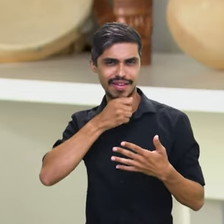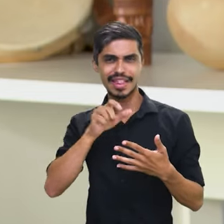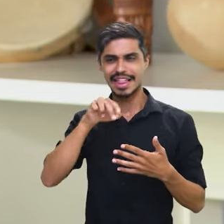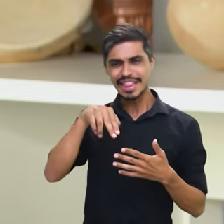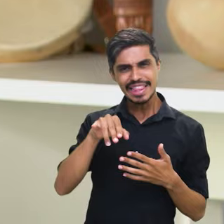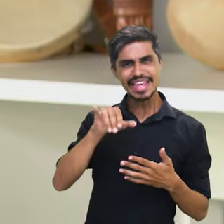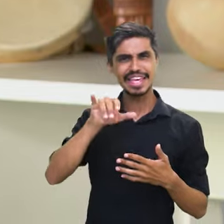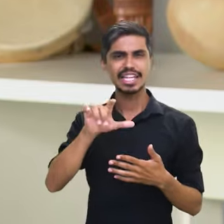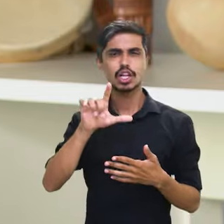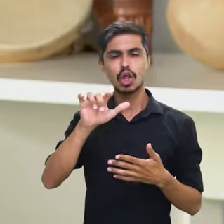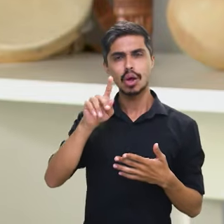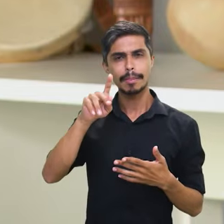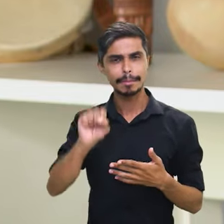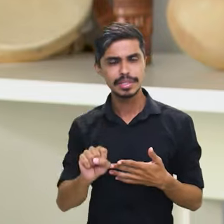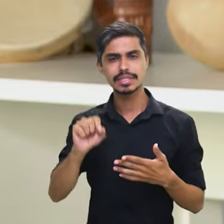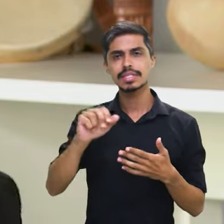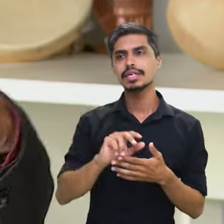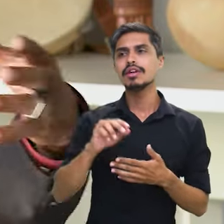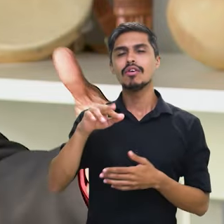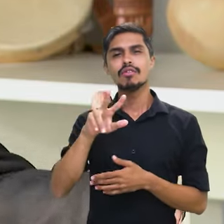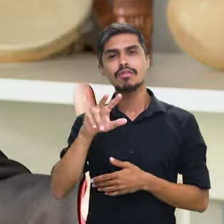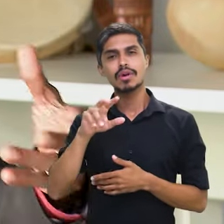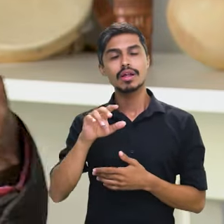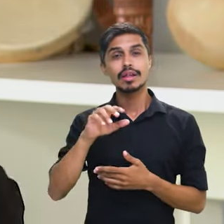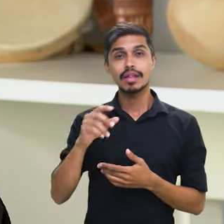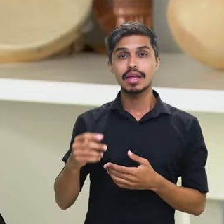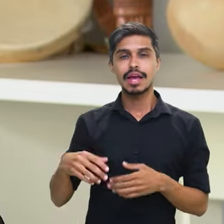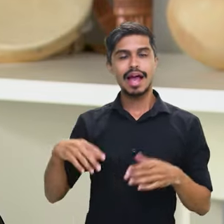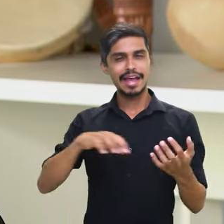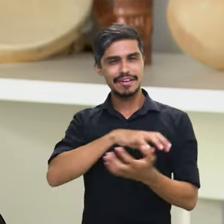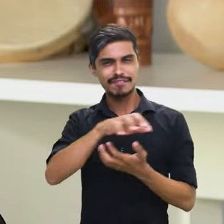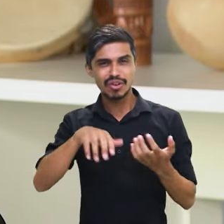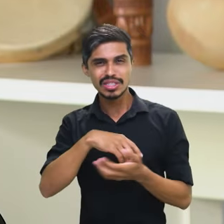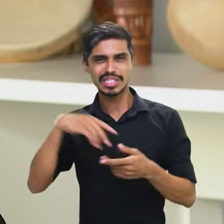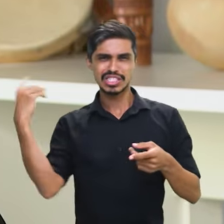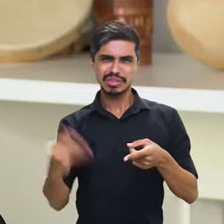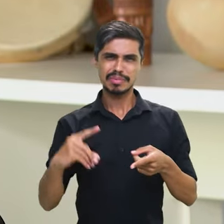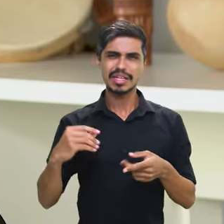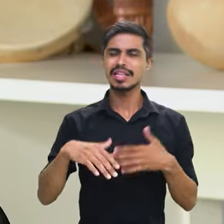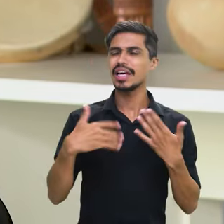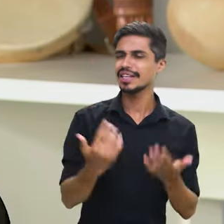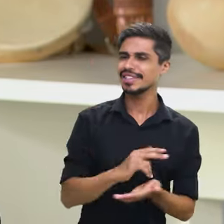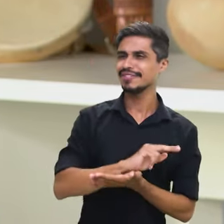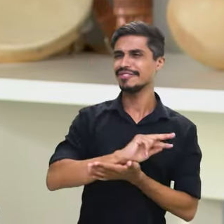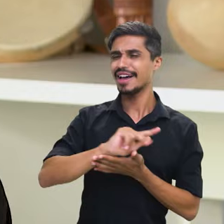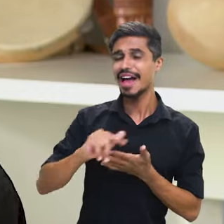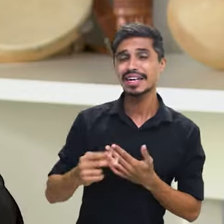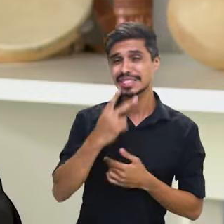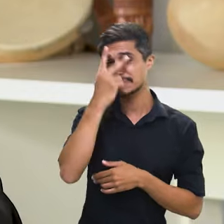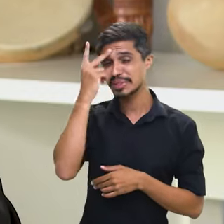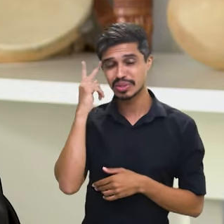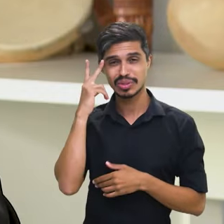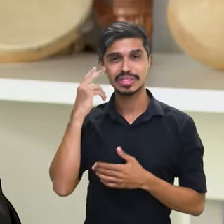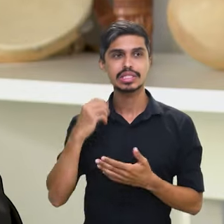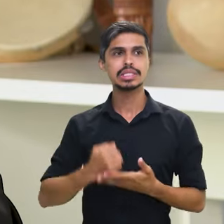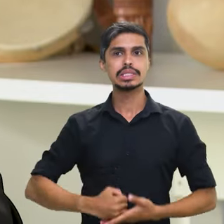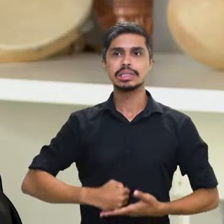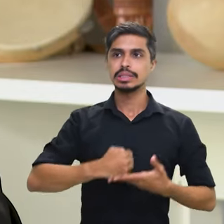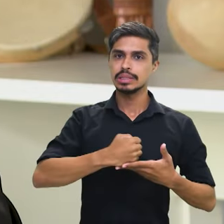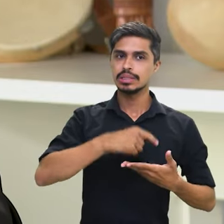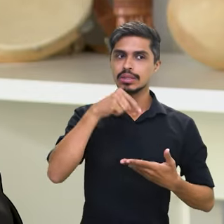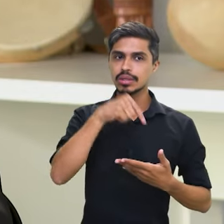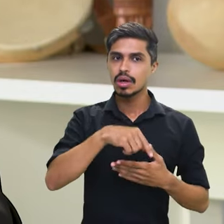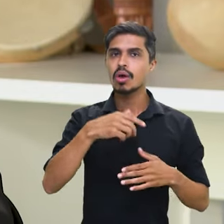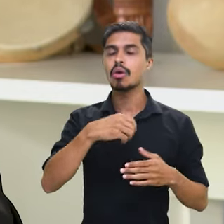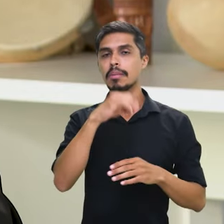Ney Lopes, vovô do Ilê, a volta da chibata do João Cândido. Então, personalidades que fizeram o Brasil